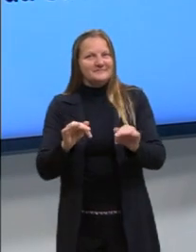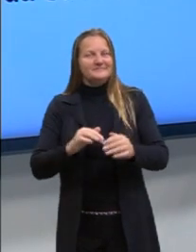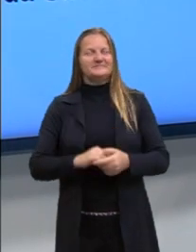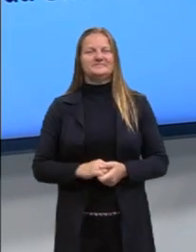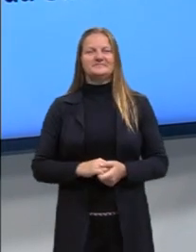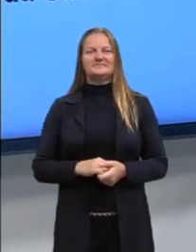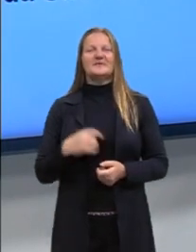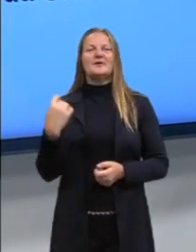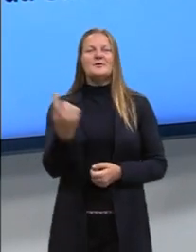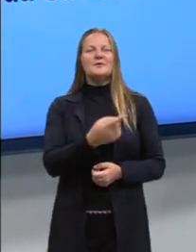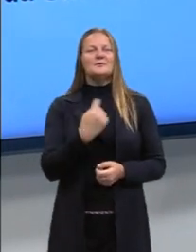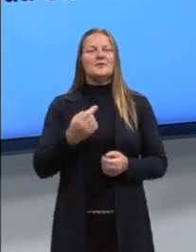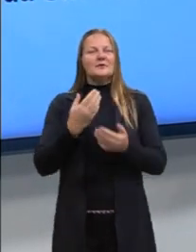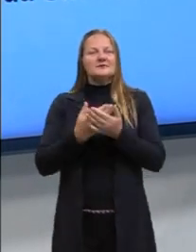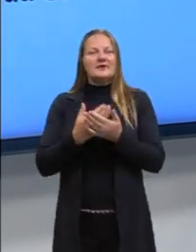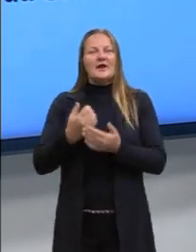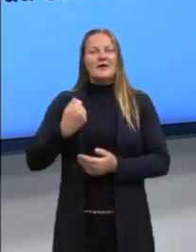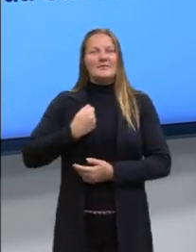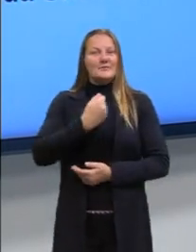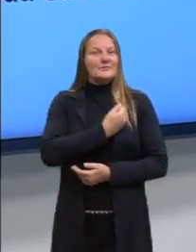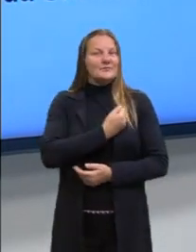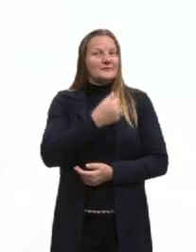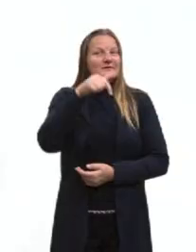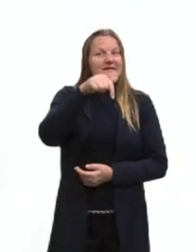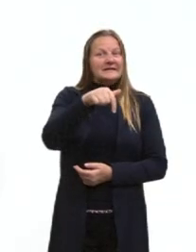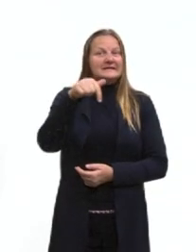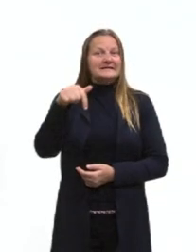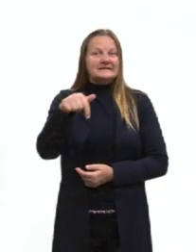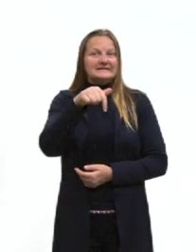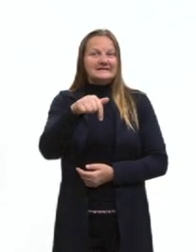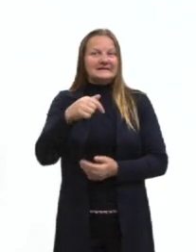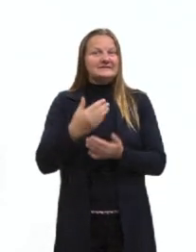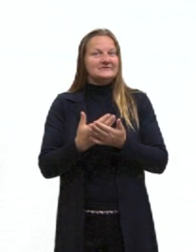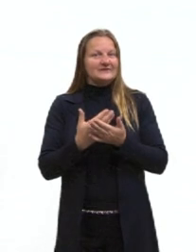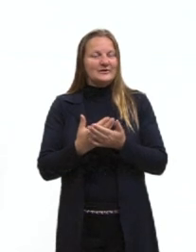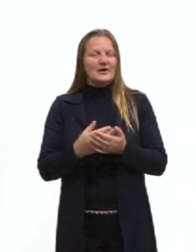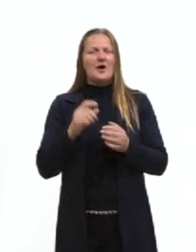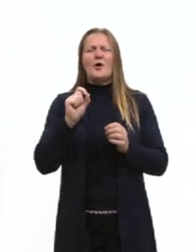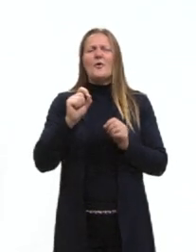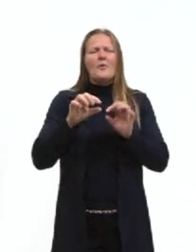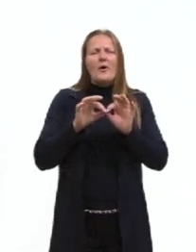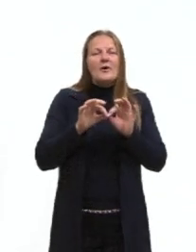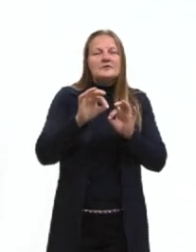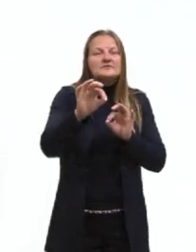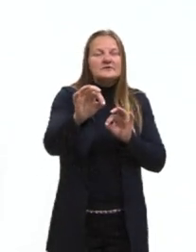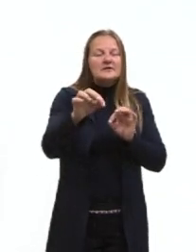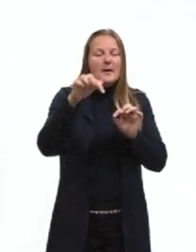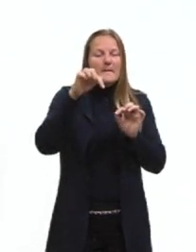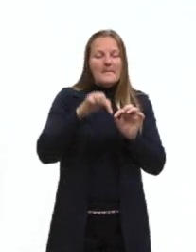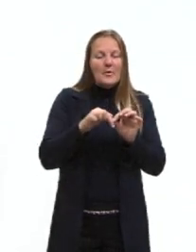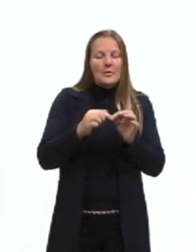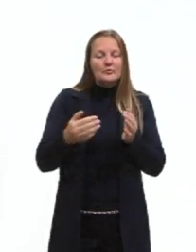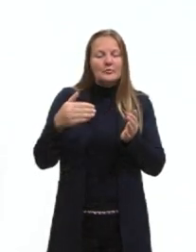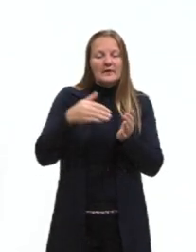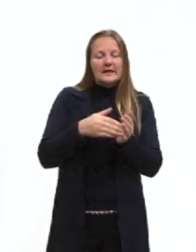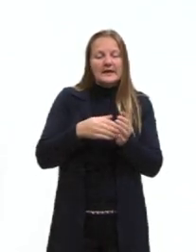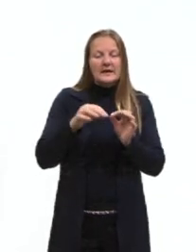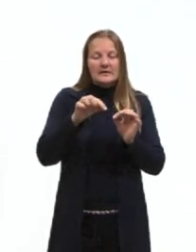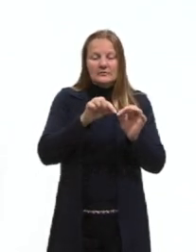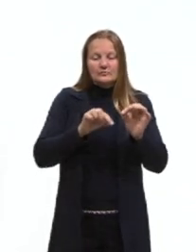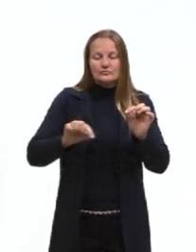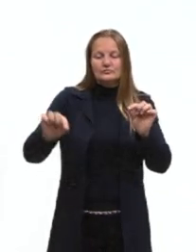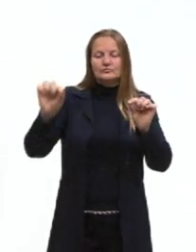já estamos então na aula 77. Qual é a distância do ponto até a circunferência?